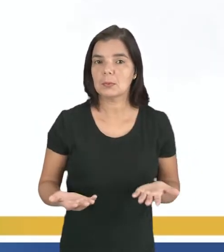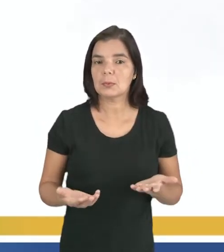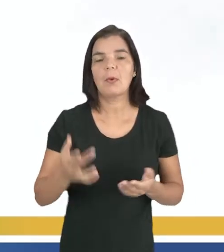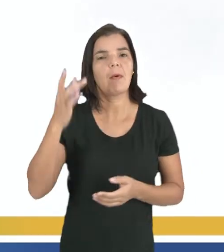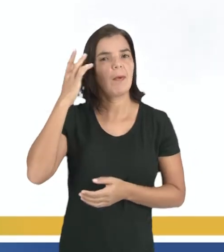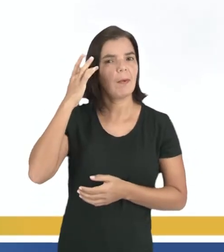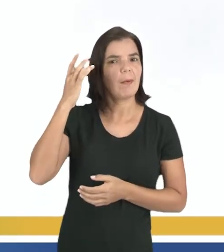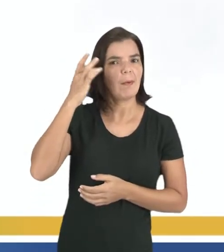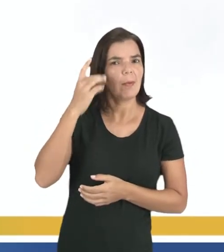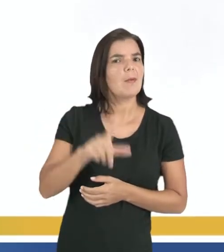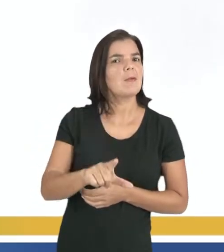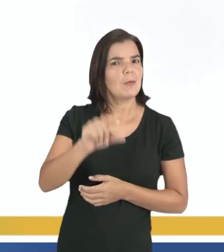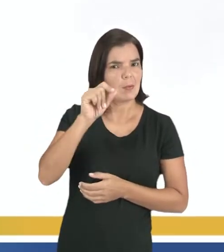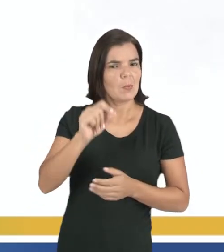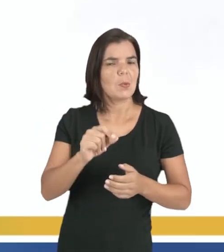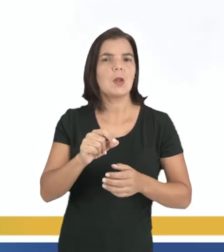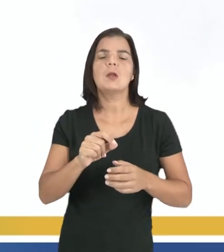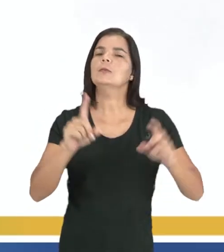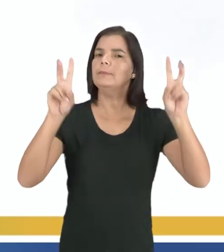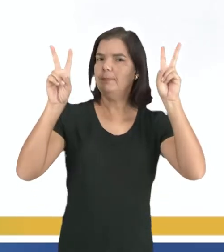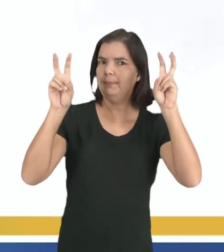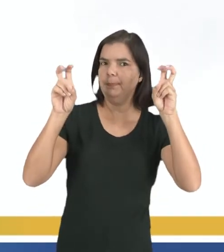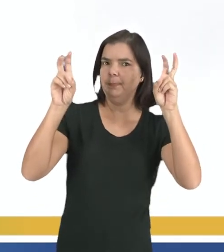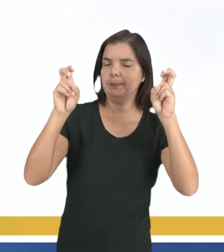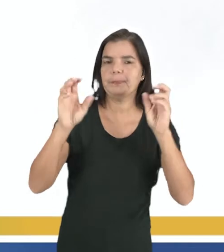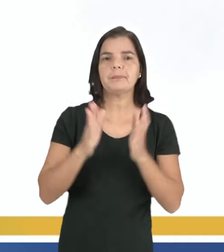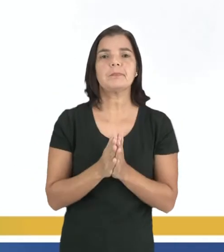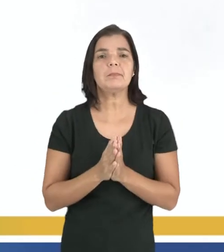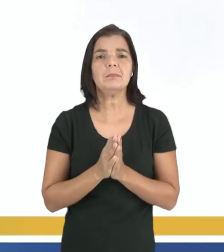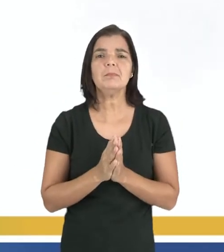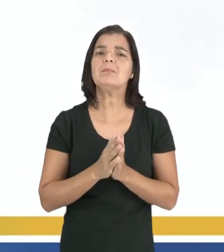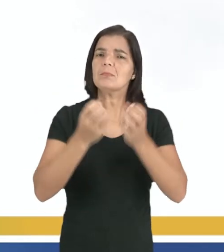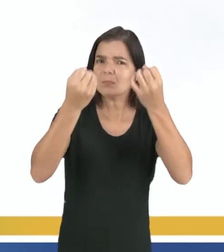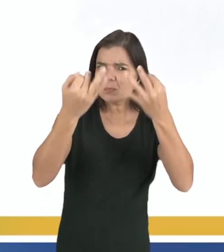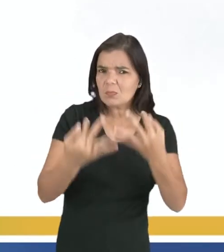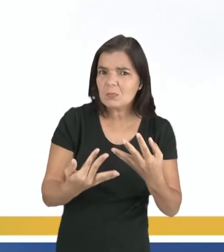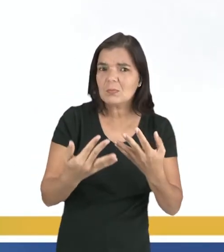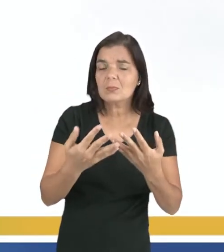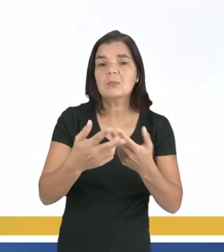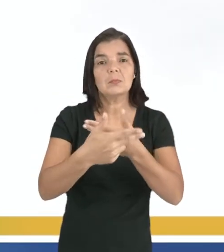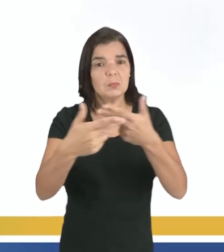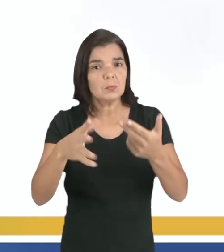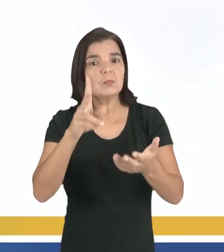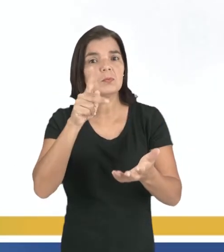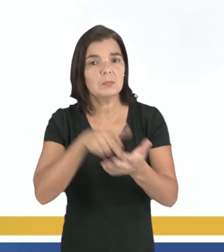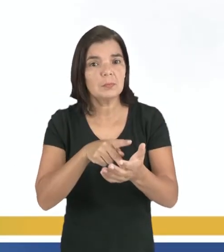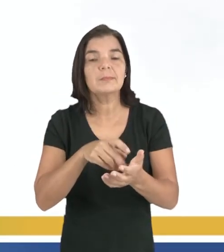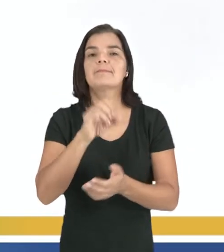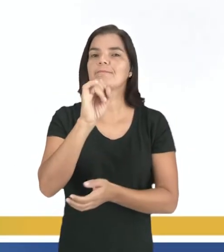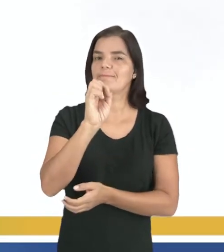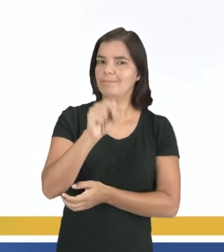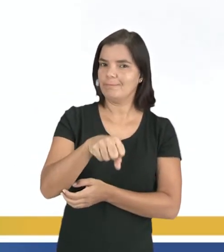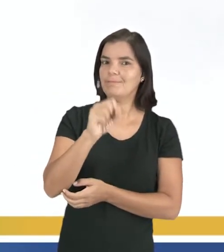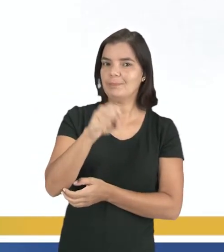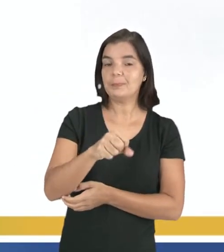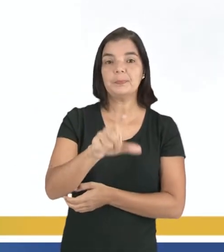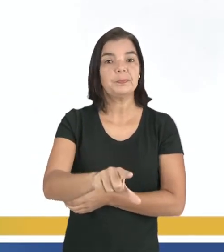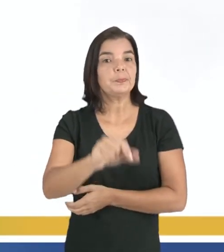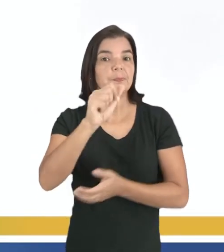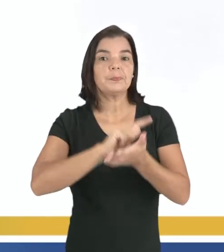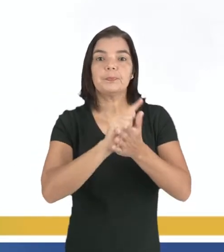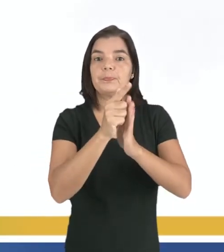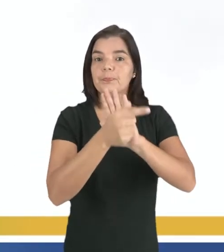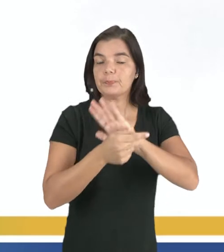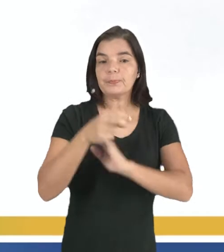Será que eu escolhi esse tema, construí essa tese para contar um fato? Se assim for, você deve escolher a